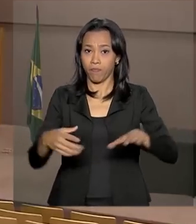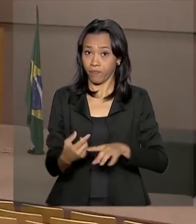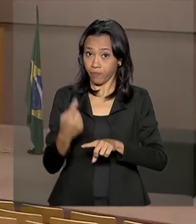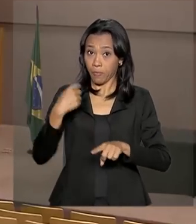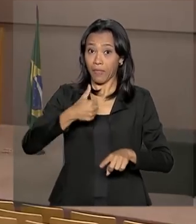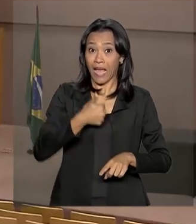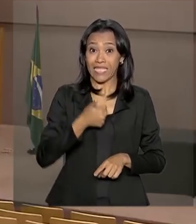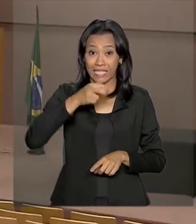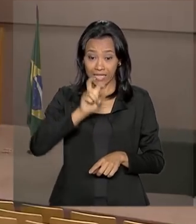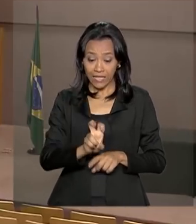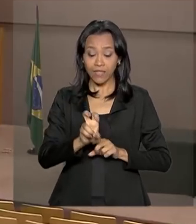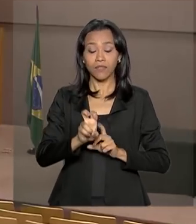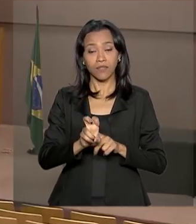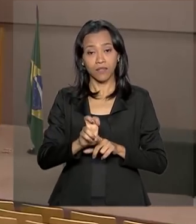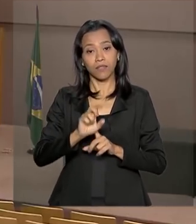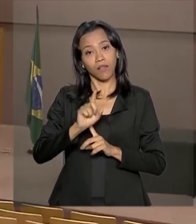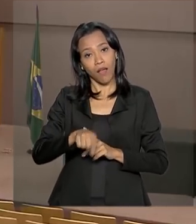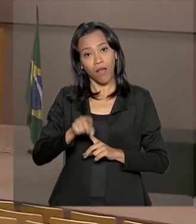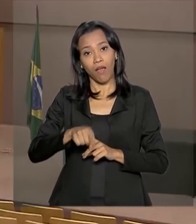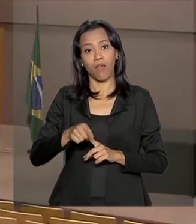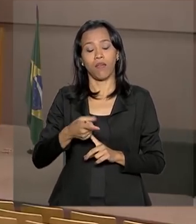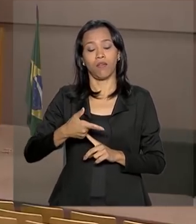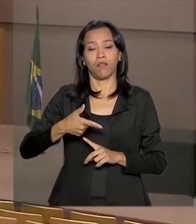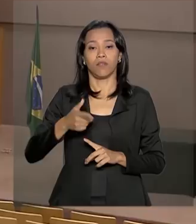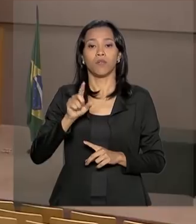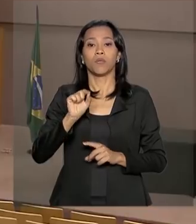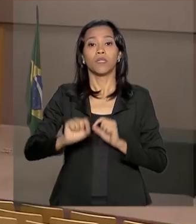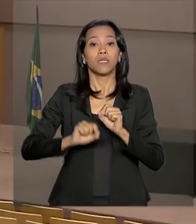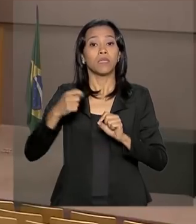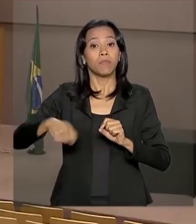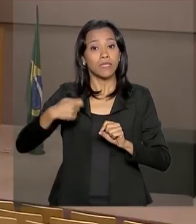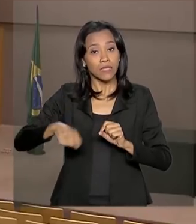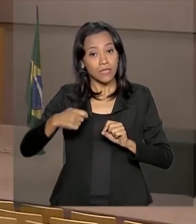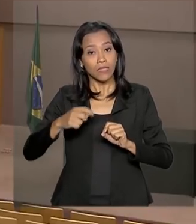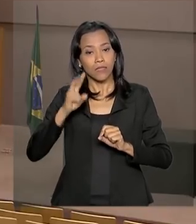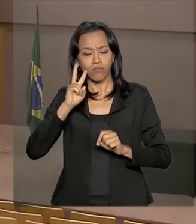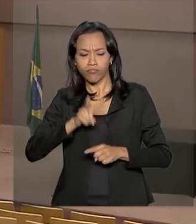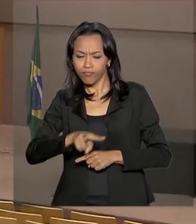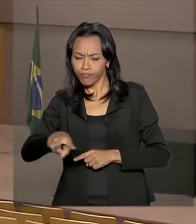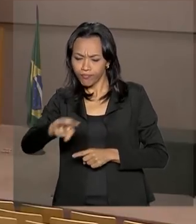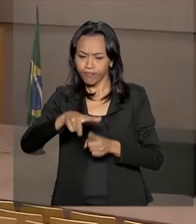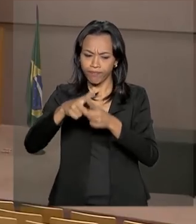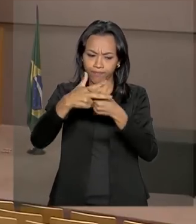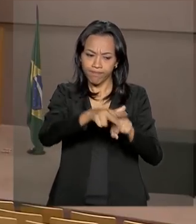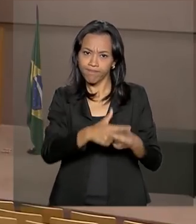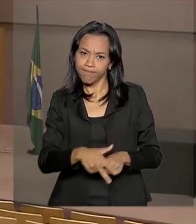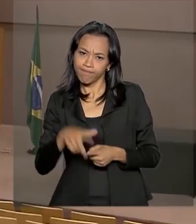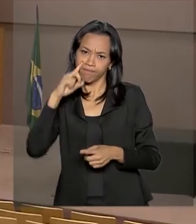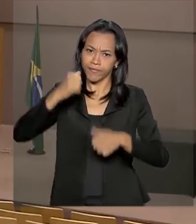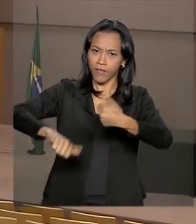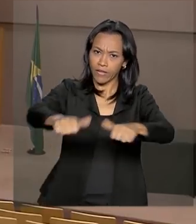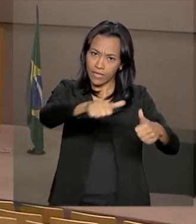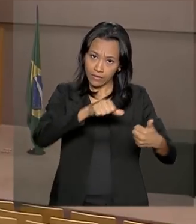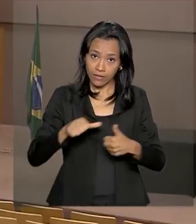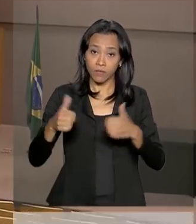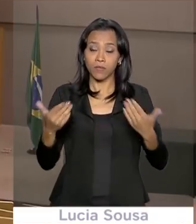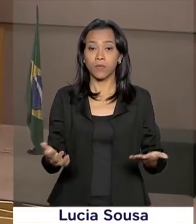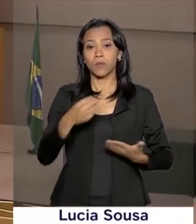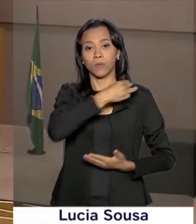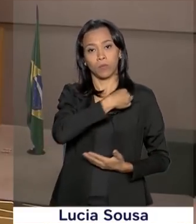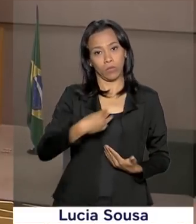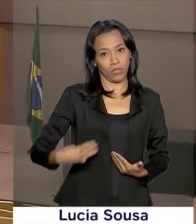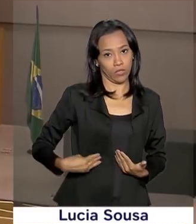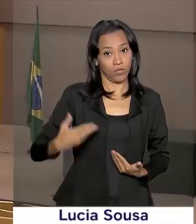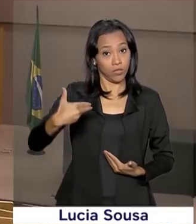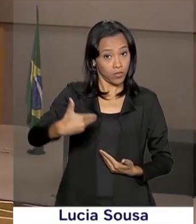responsabilidade de um desses órgãos do governo federal que precisarão passar por reabilitação. O ministro do Desenvolvimento Regional,